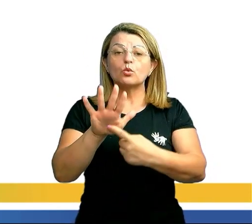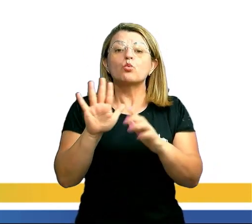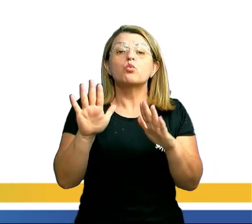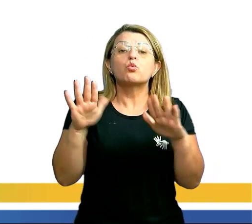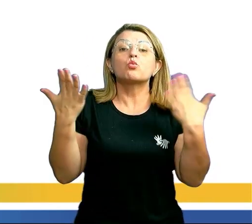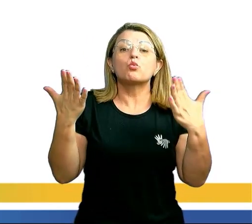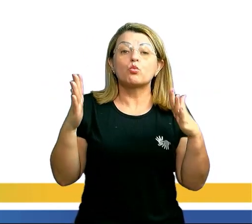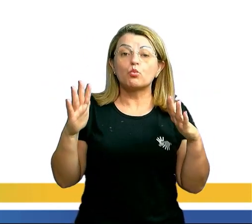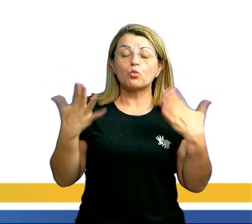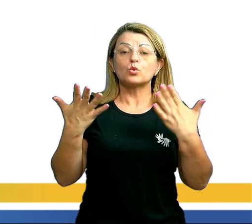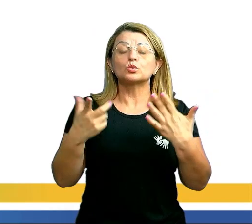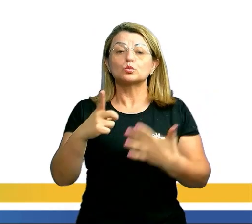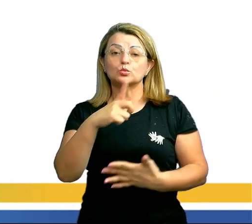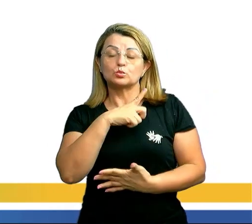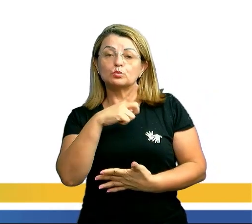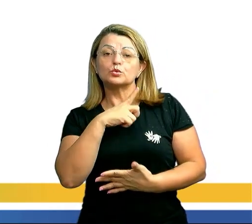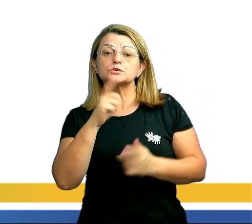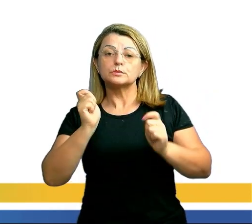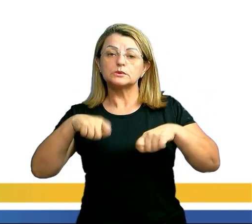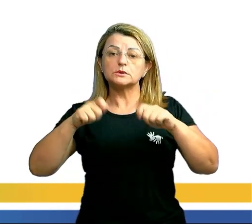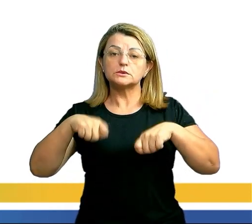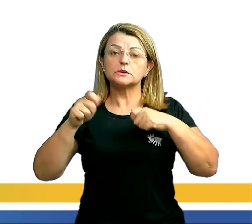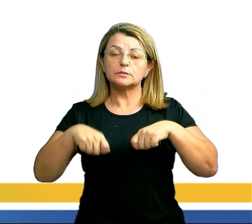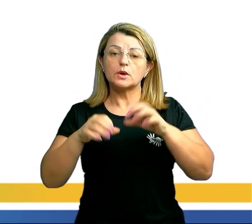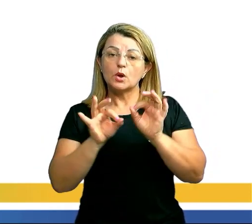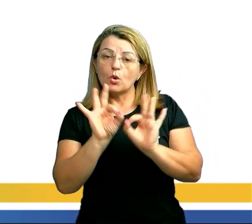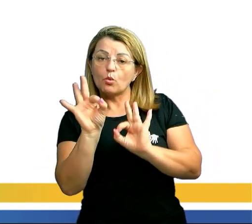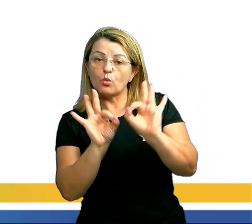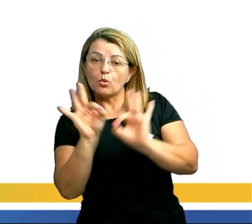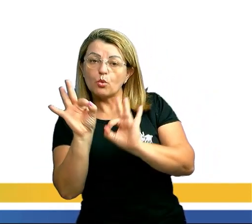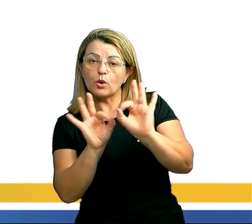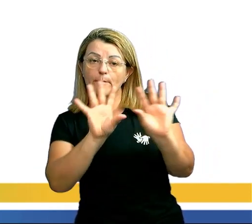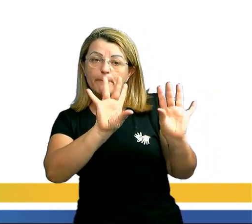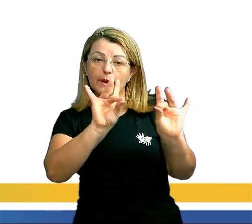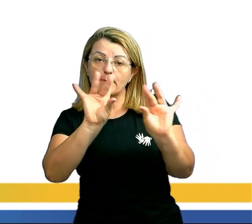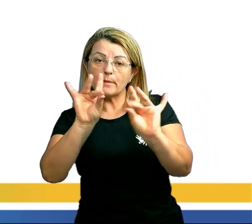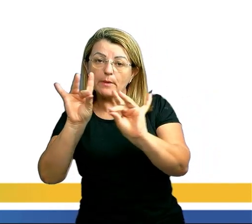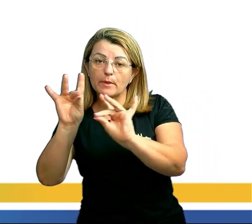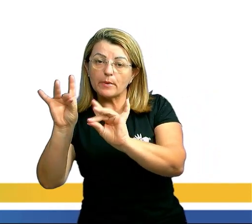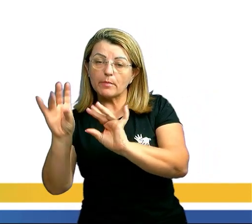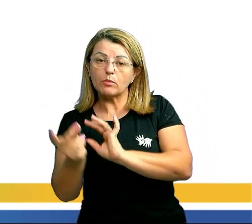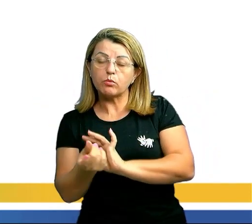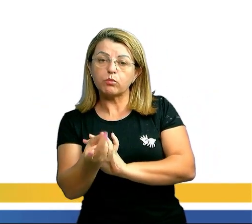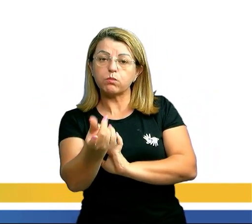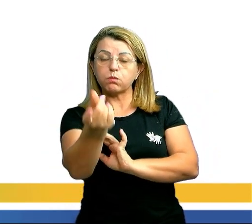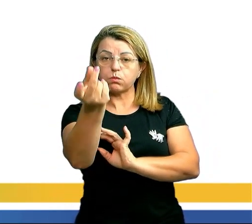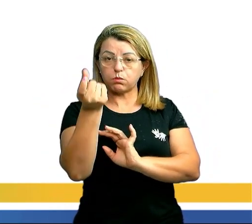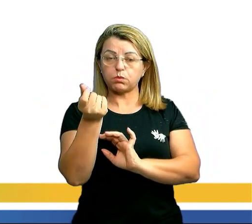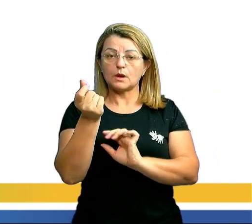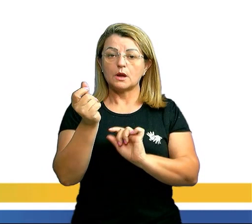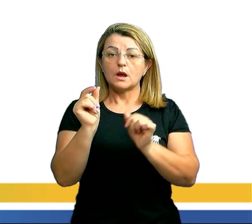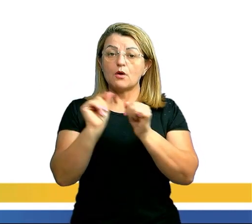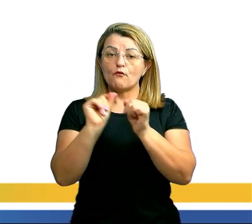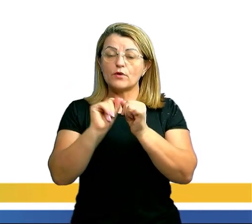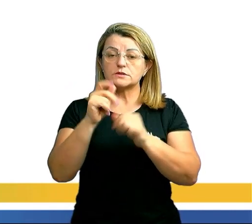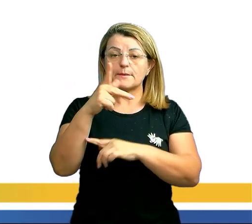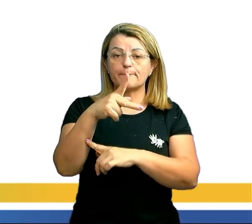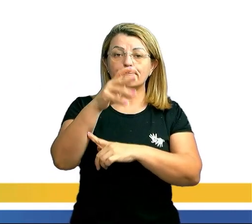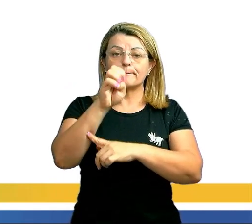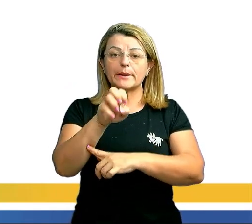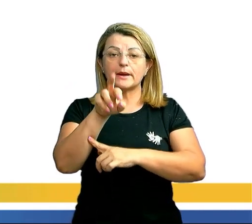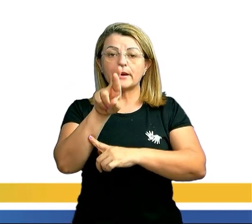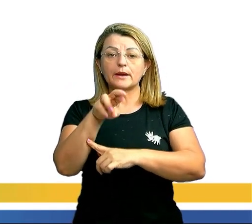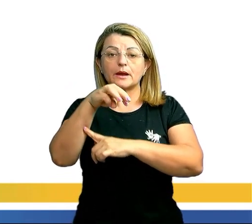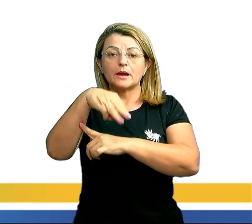existem para ordenar os elementos de um conjunto finito. Fazer uma permuta é realizar uma troca. Lembra,